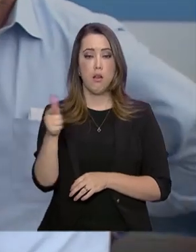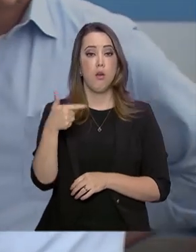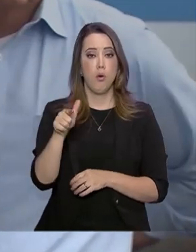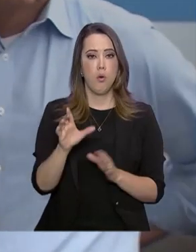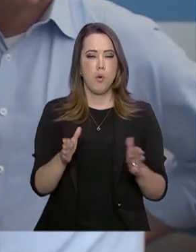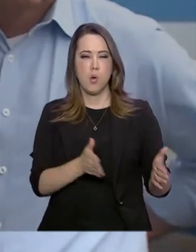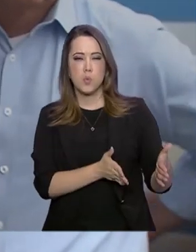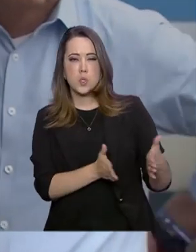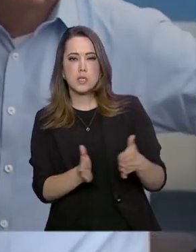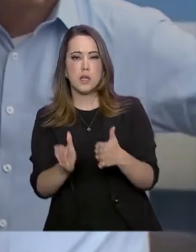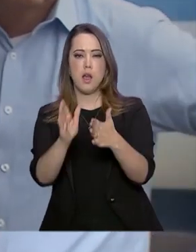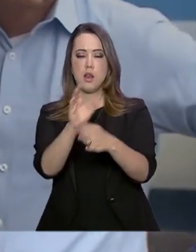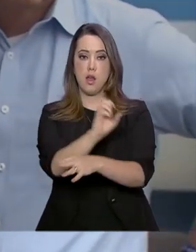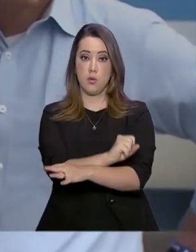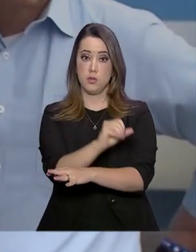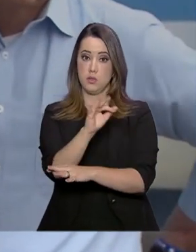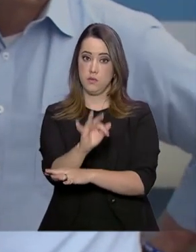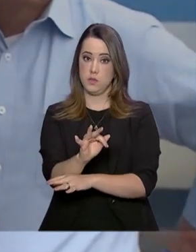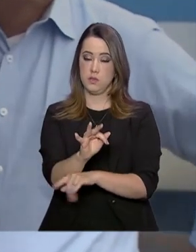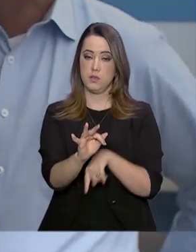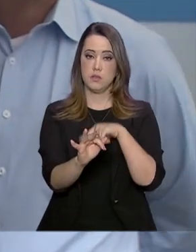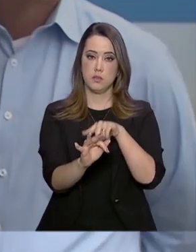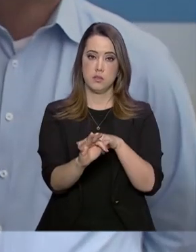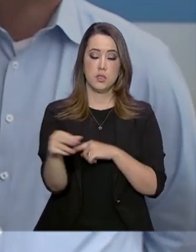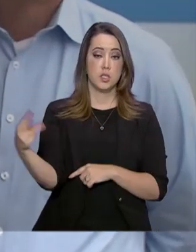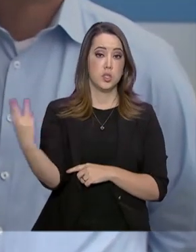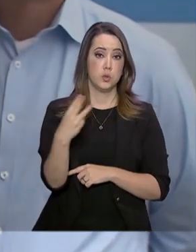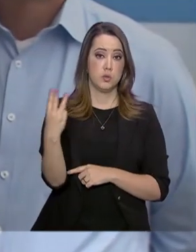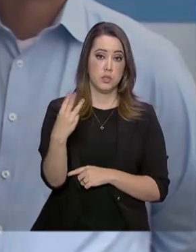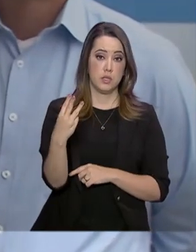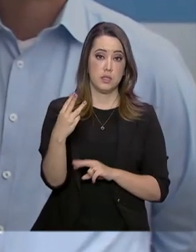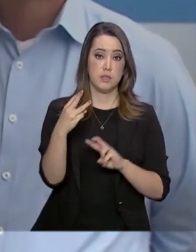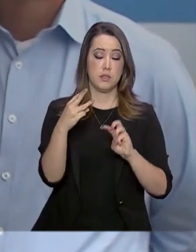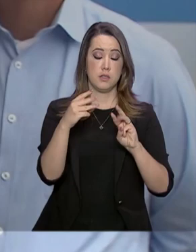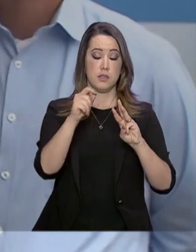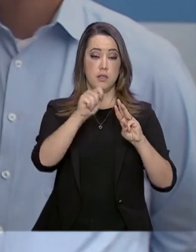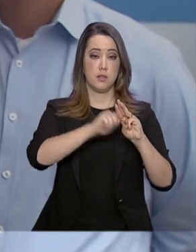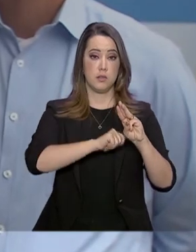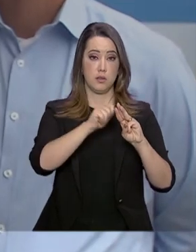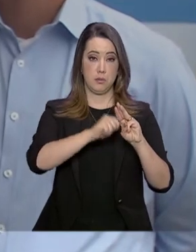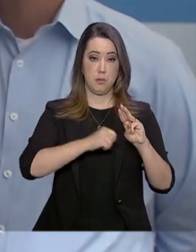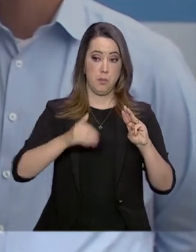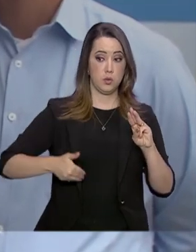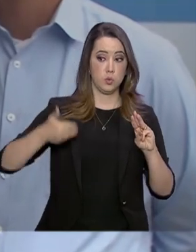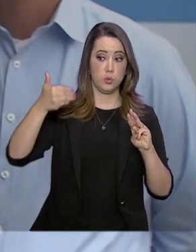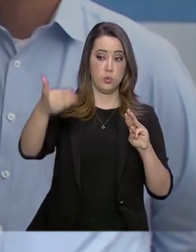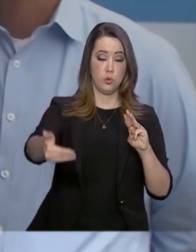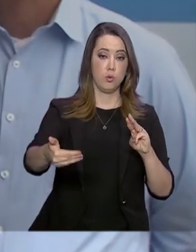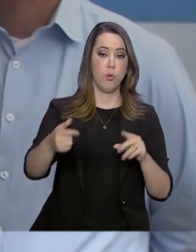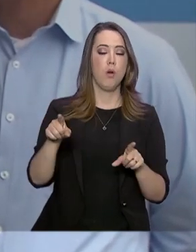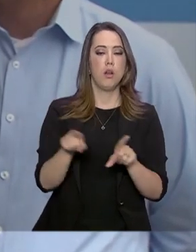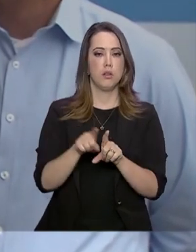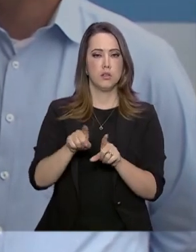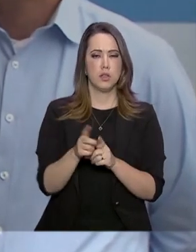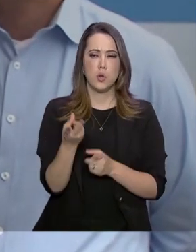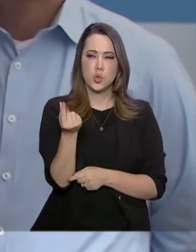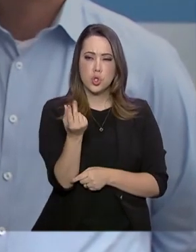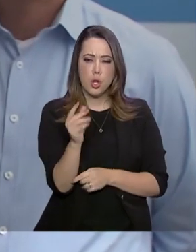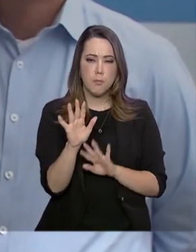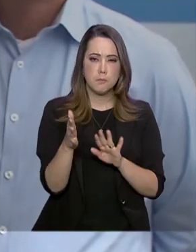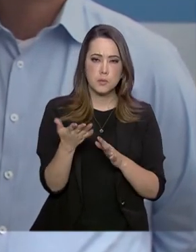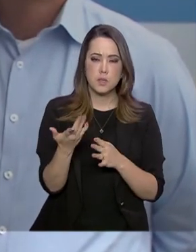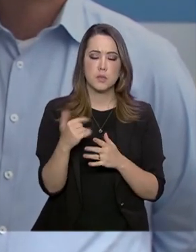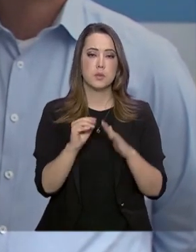Francisco, para o PISF, no terceiro trimestre do próximo ano, que serão investimentos da iniciativa privada